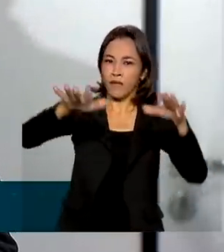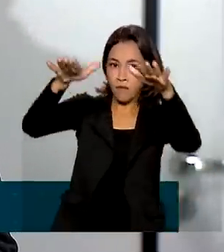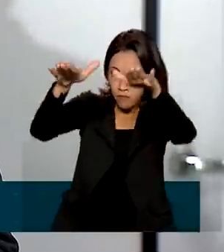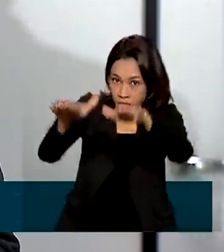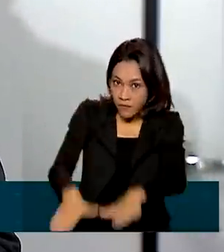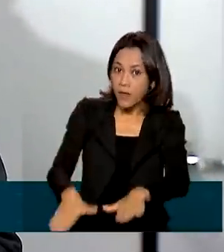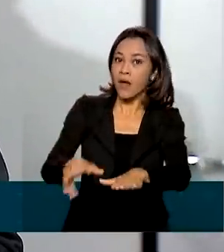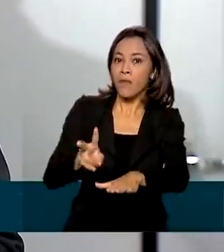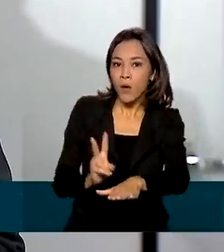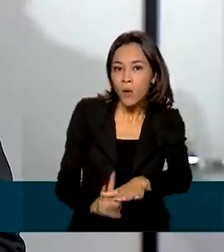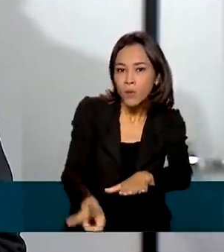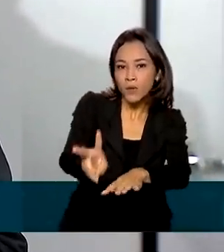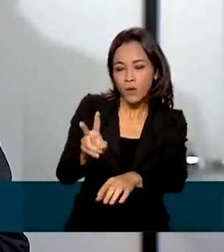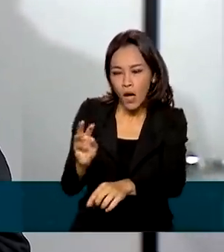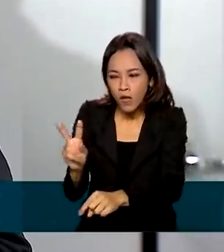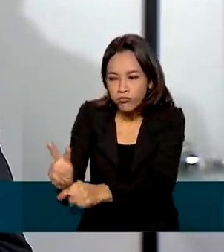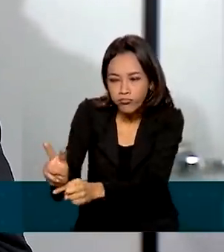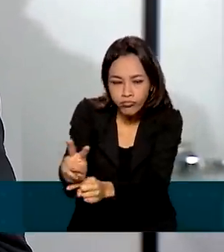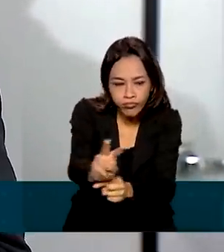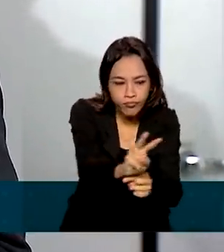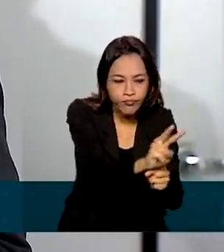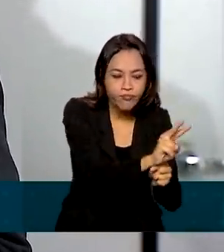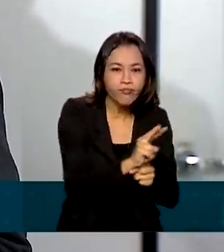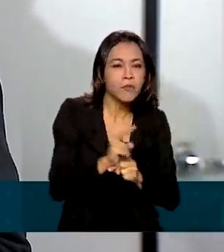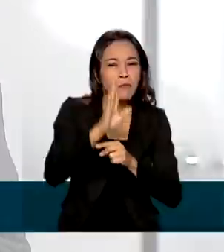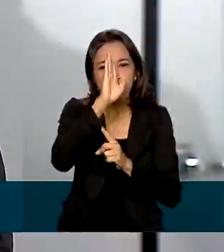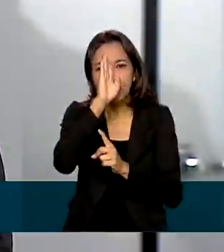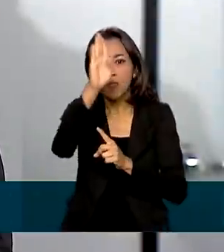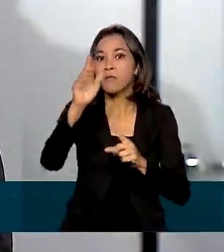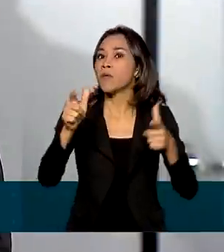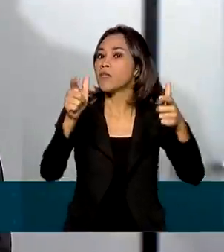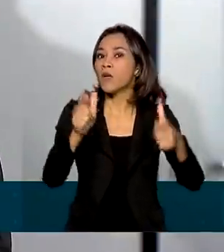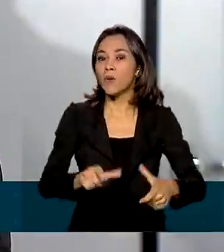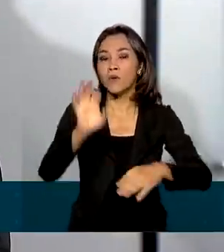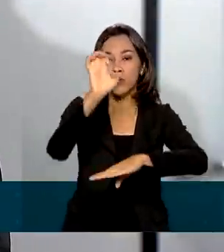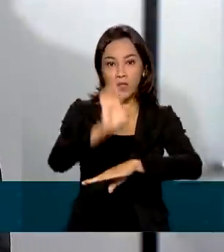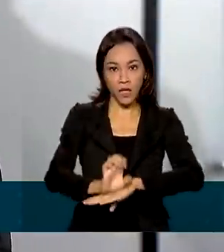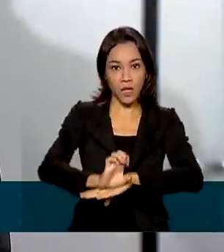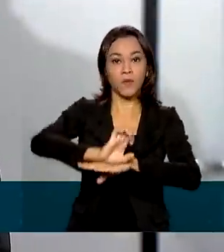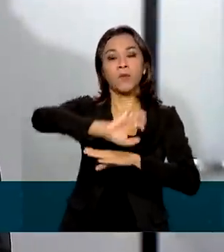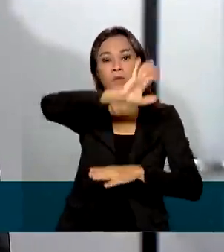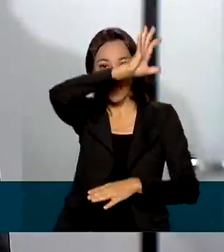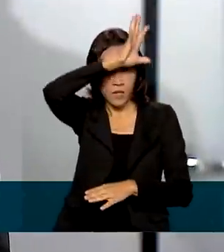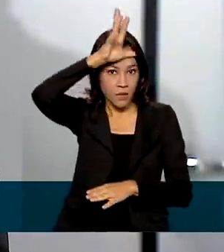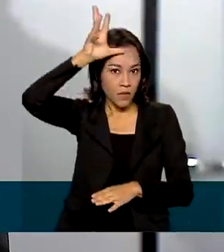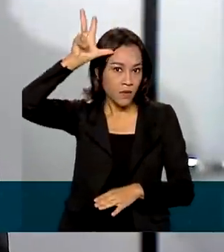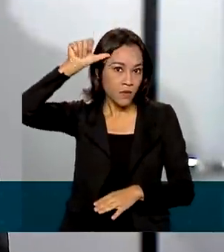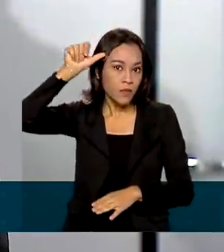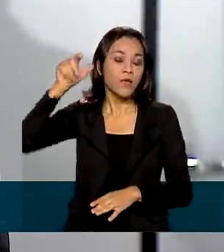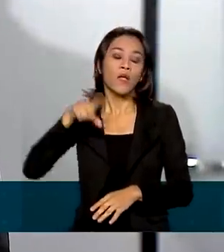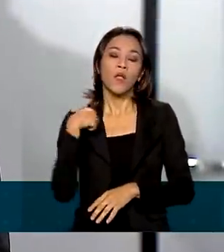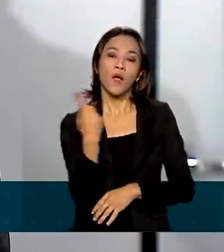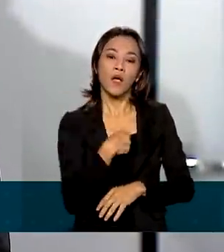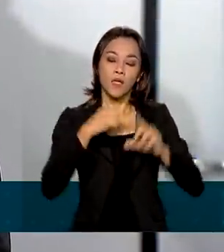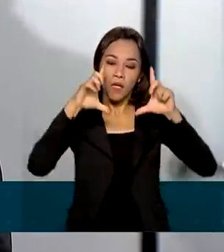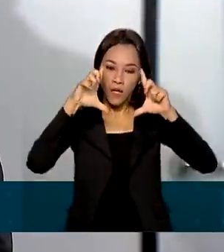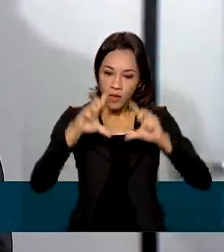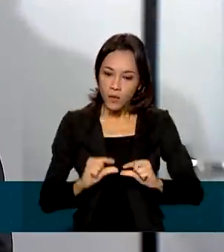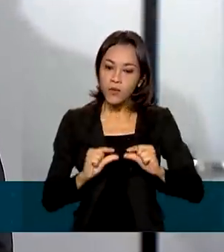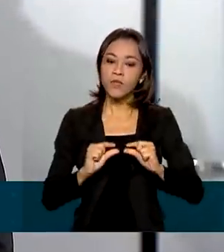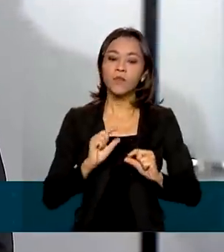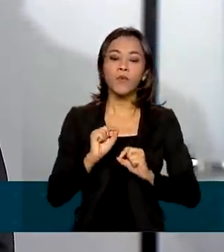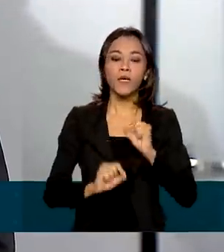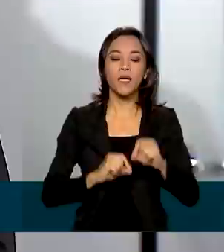na questão de queimadas, principalmente na Amazônia. Nós entramos no mês de agosto com uma redução de 35